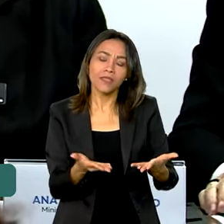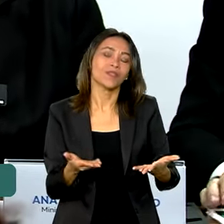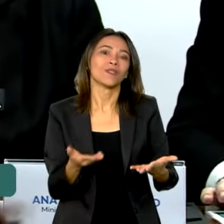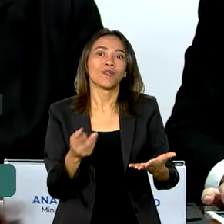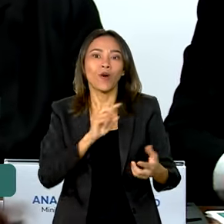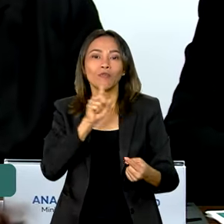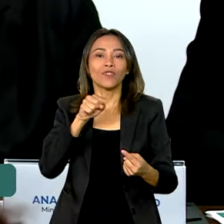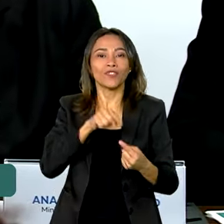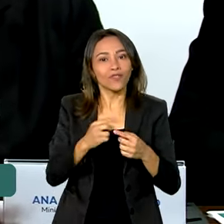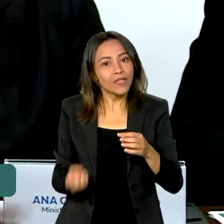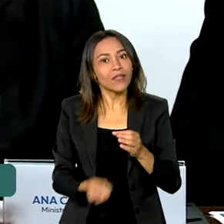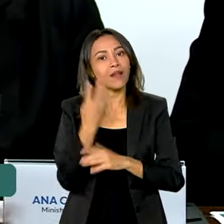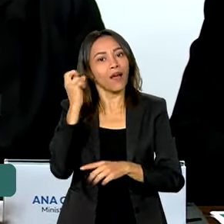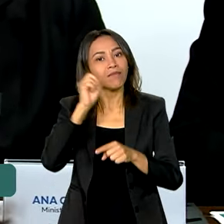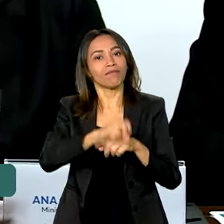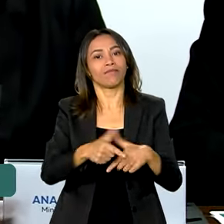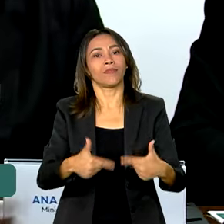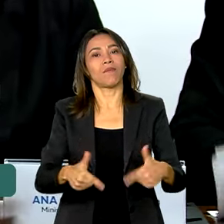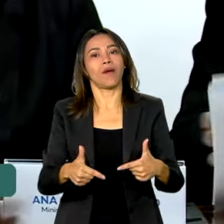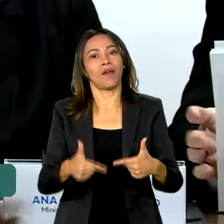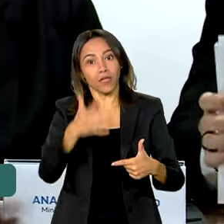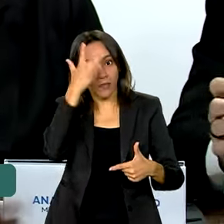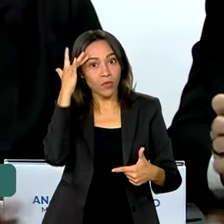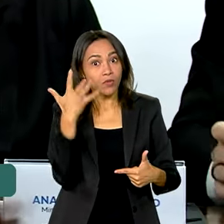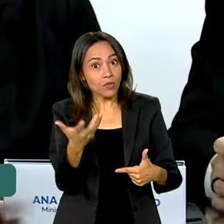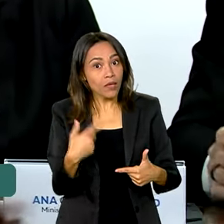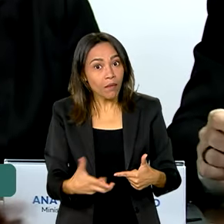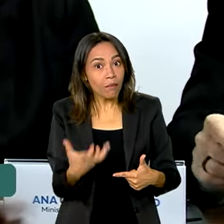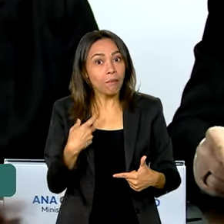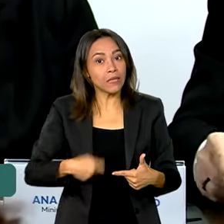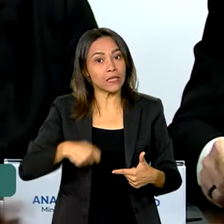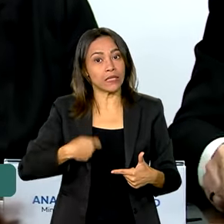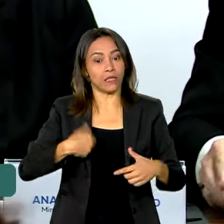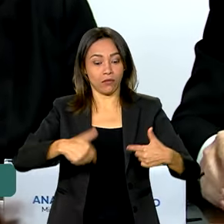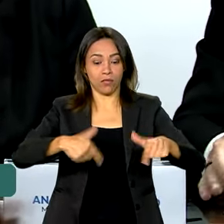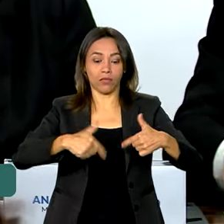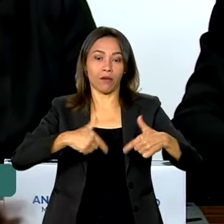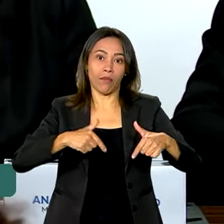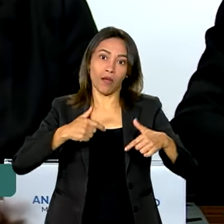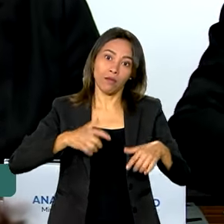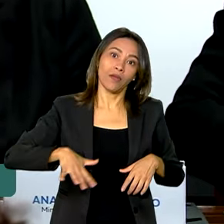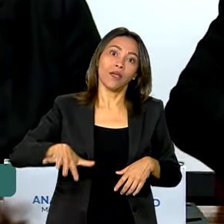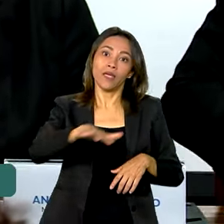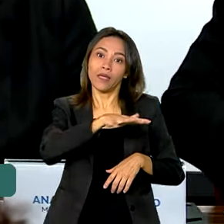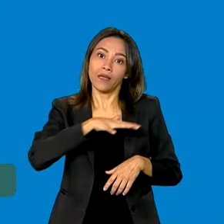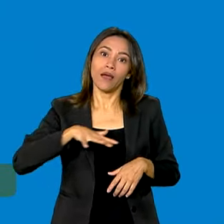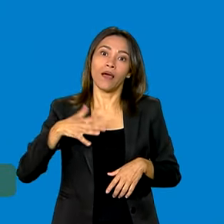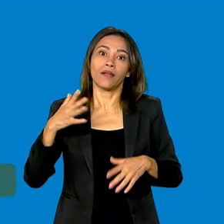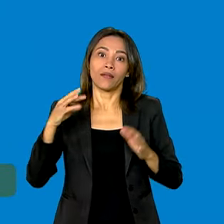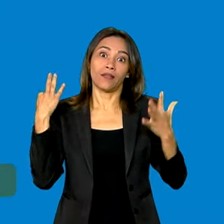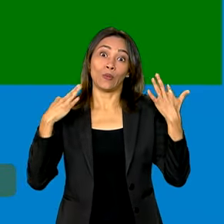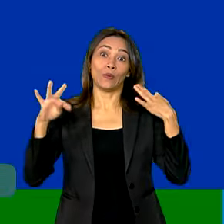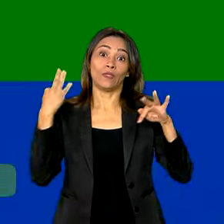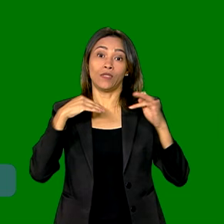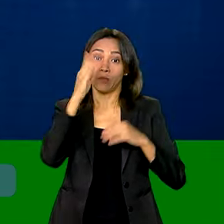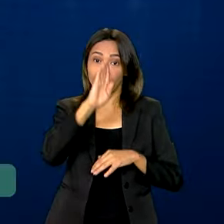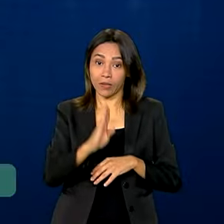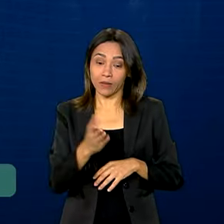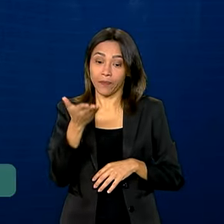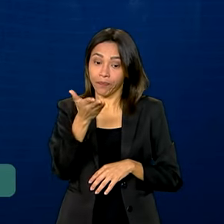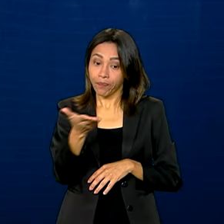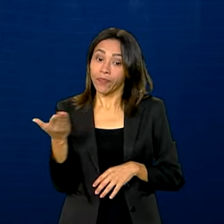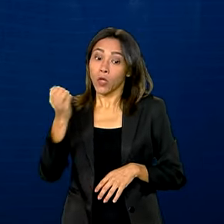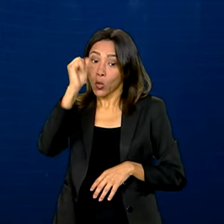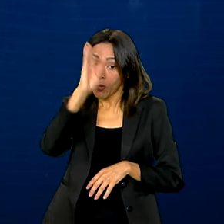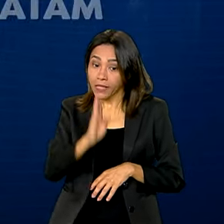gerar emprego para uma população que precisa desses empregos em áreas que a gente tem tanto a mostrar no país. Com isso, o Brasil vai ganhar